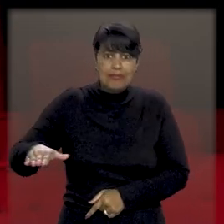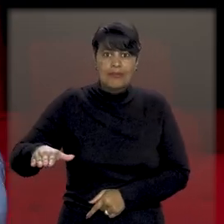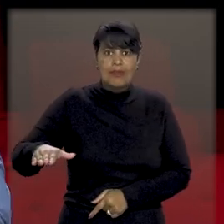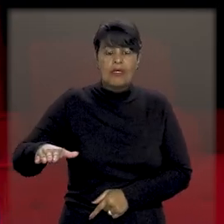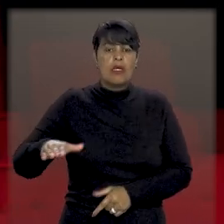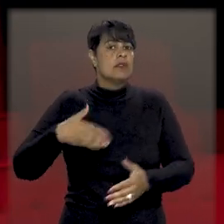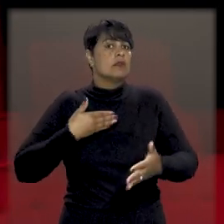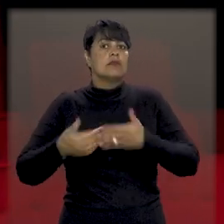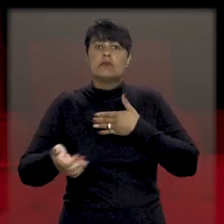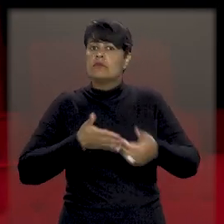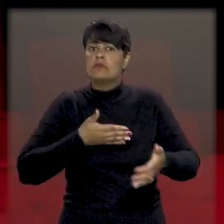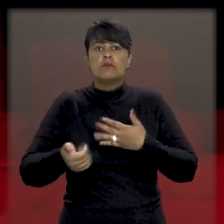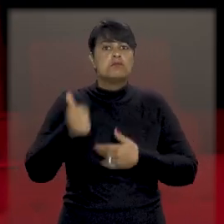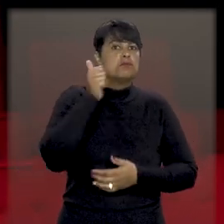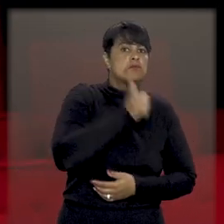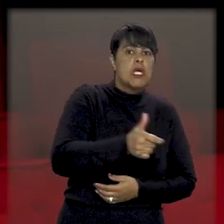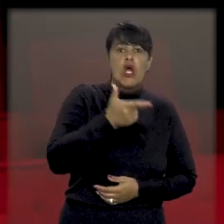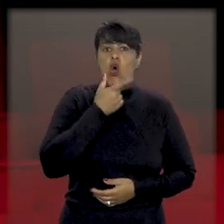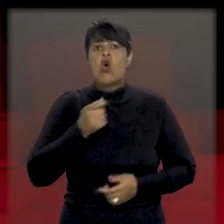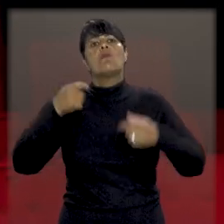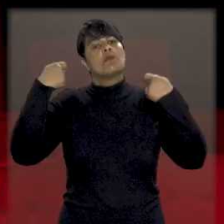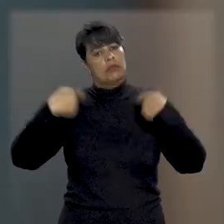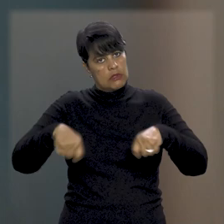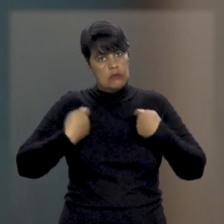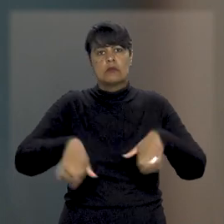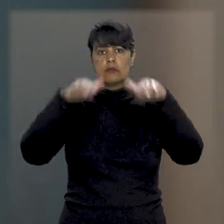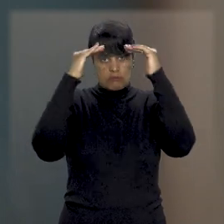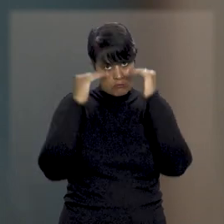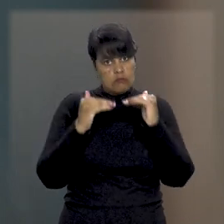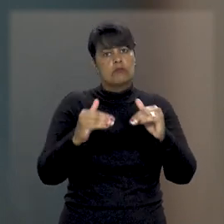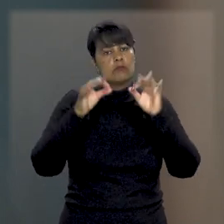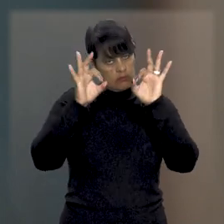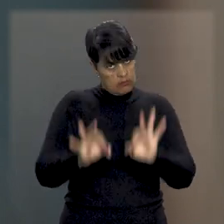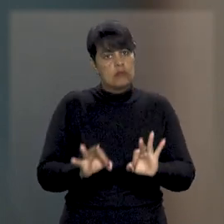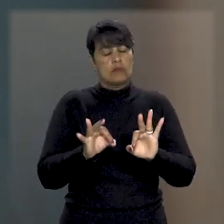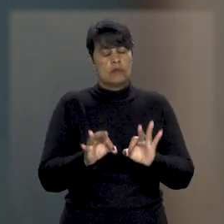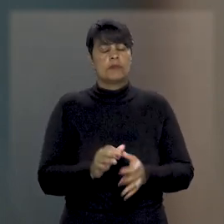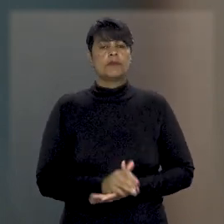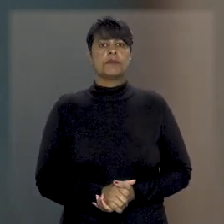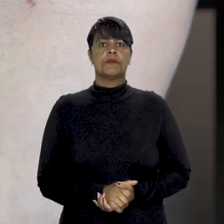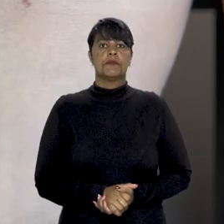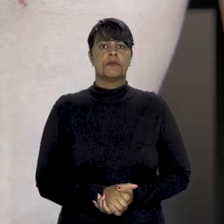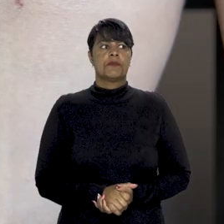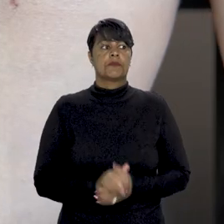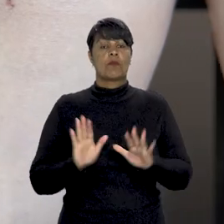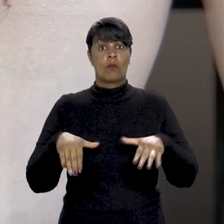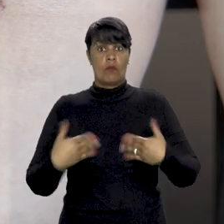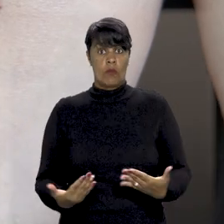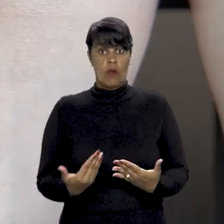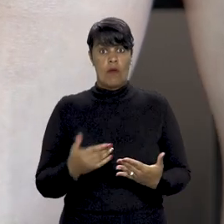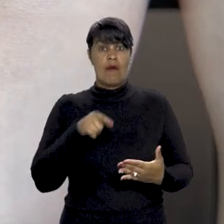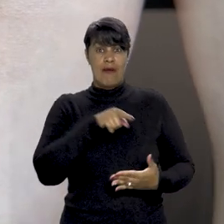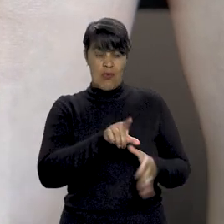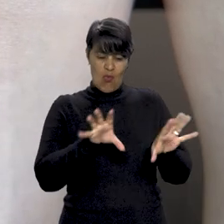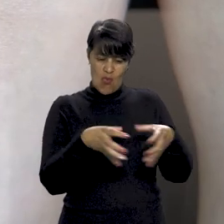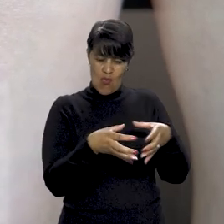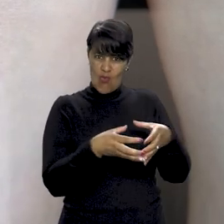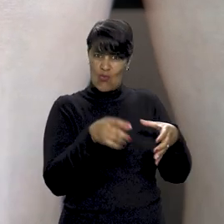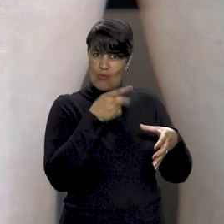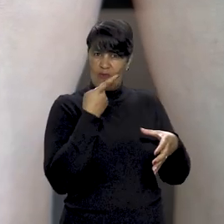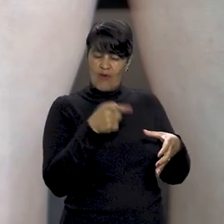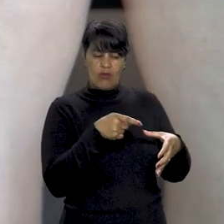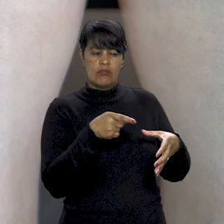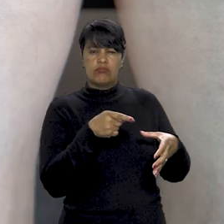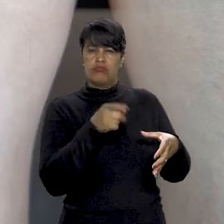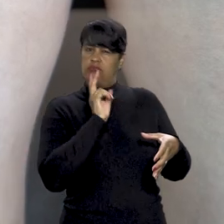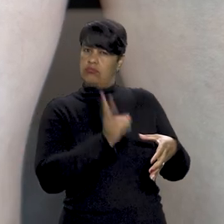irrelevante para a caracterização do delito. Até a análise do repetitivo, o colegiado decidiu não suspender a tramitação